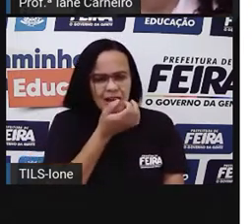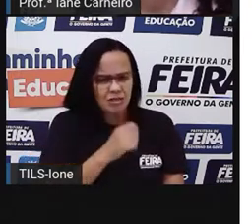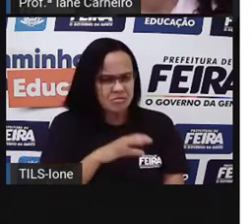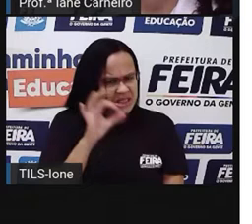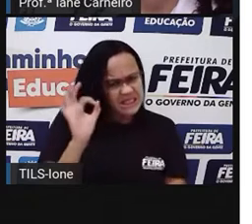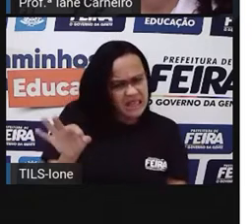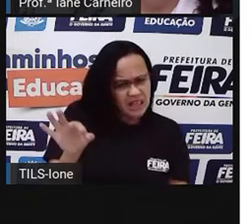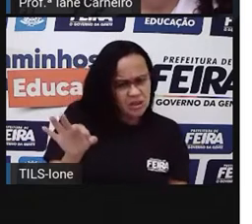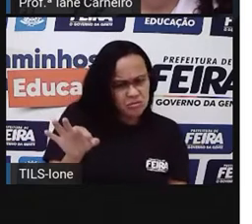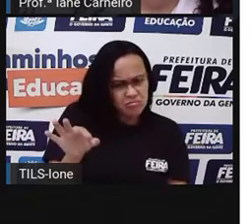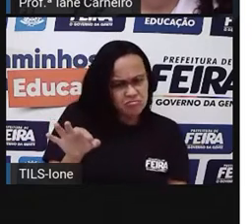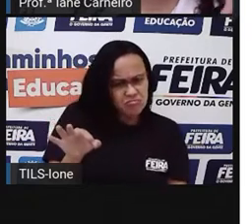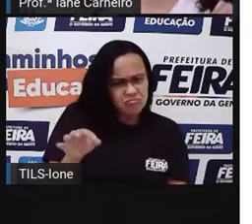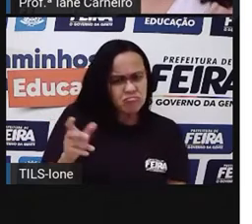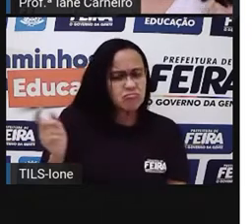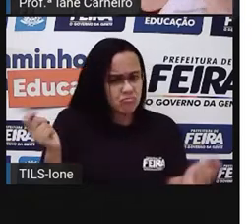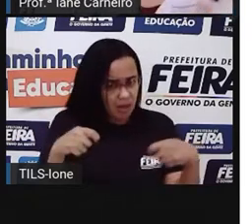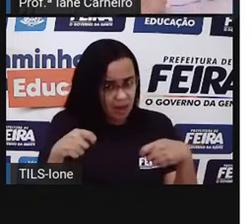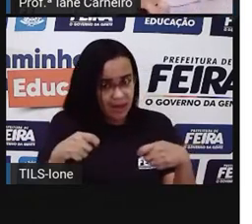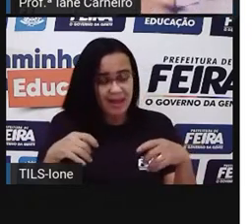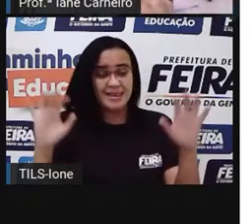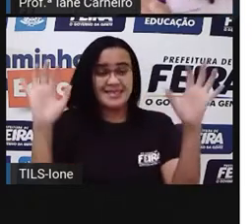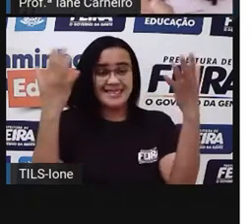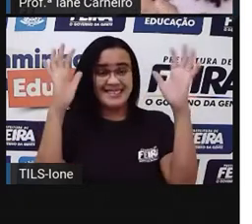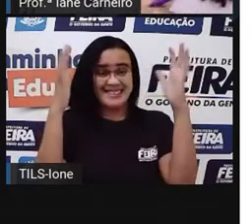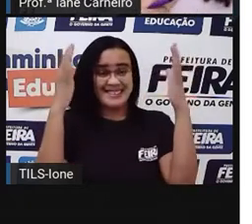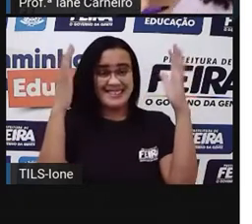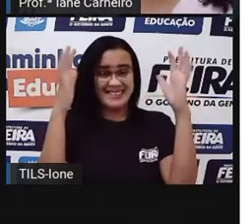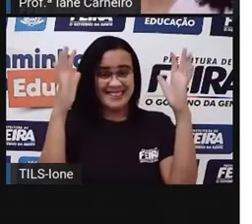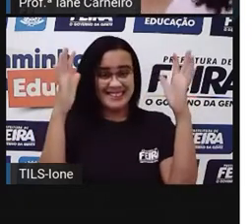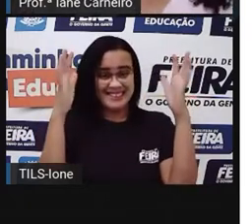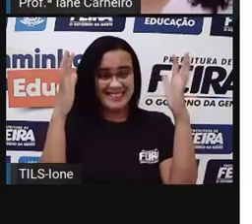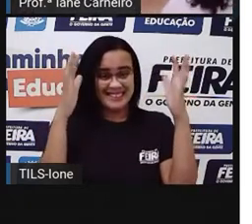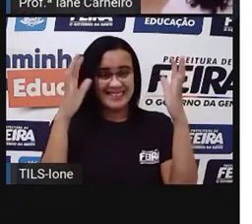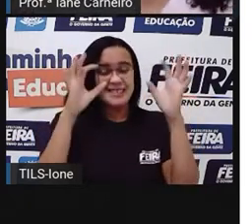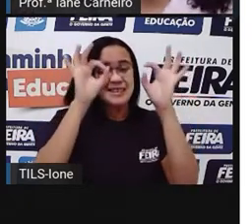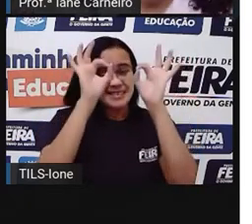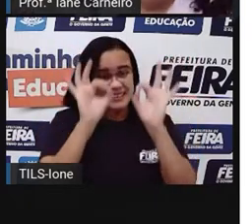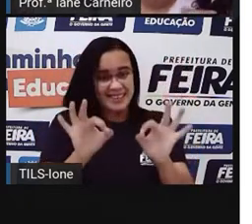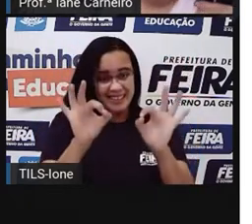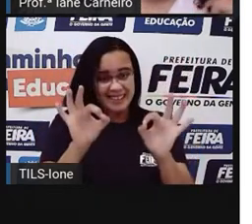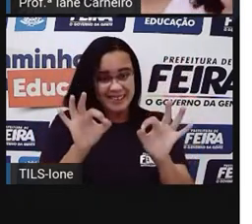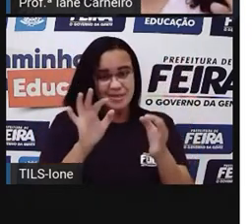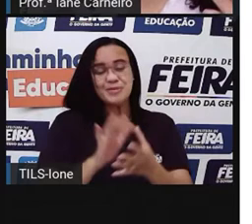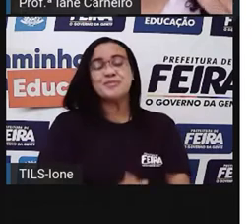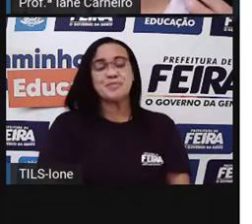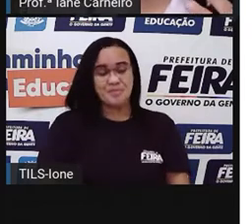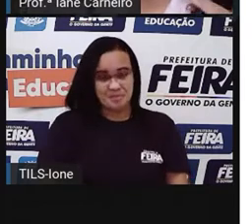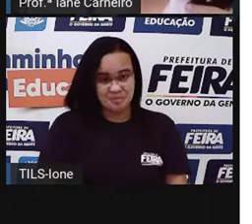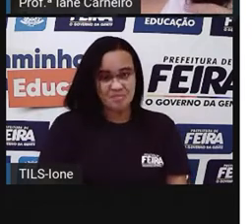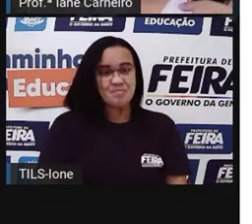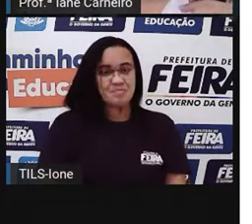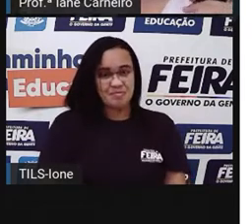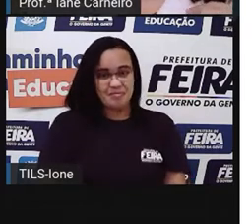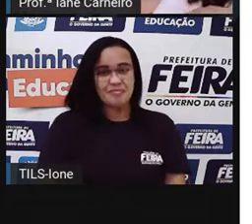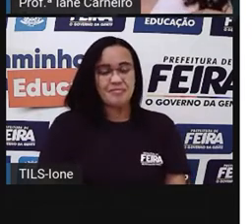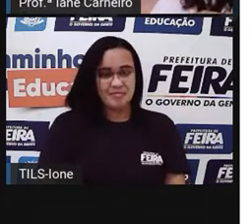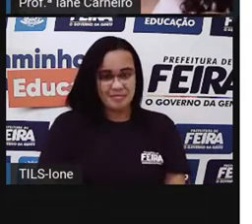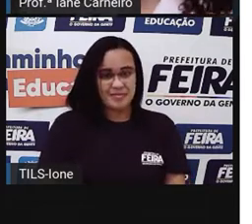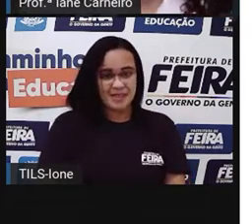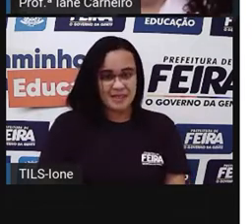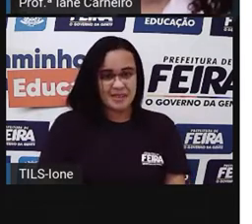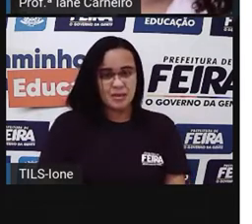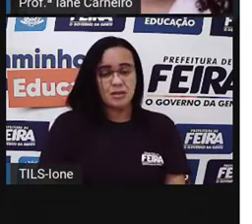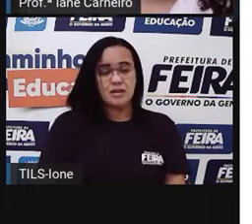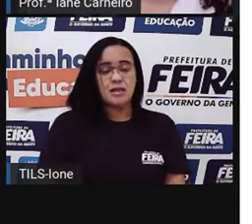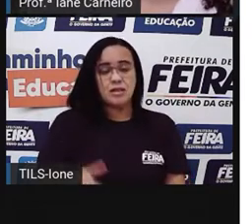da moeda, a Pro... Isso, acertamos, ó, R$22,00. Se a gente juntou R$20,00, mais R$2,00, mais R